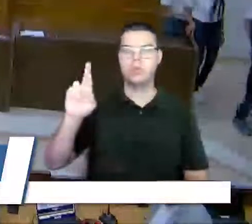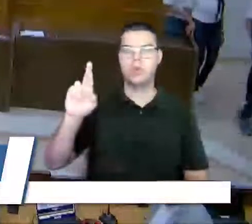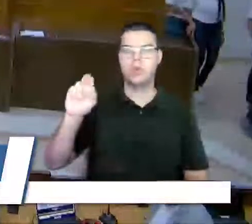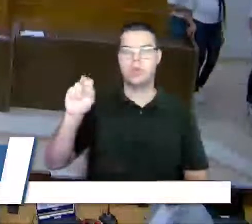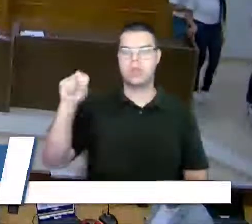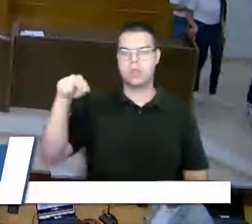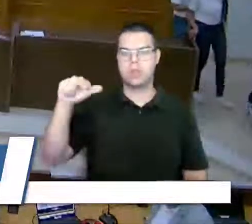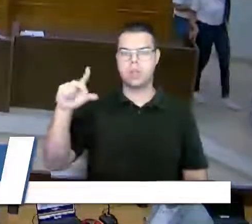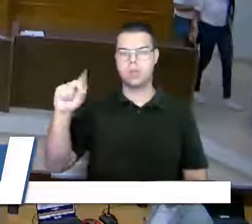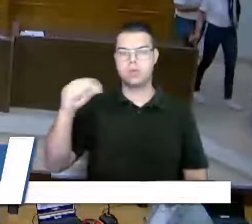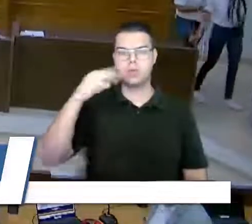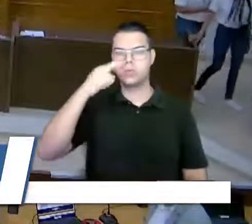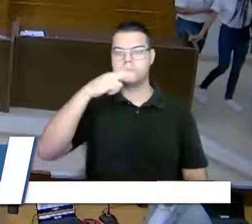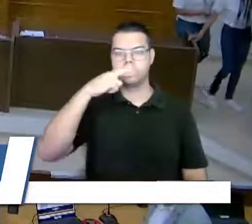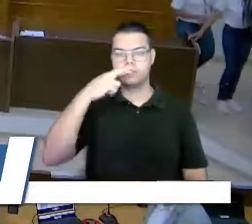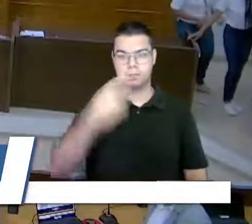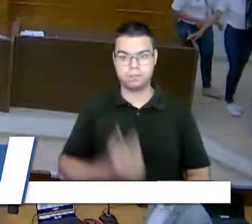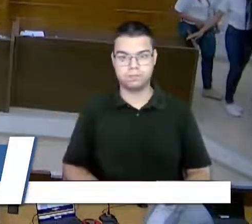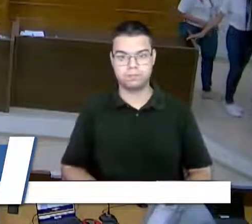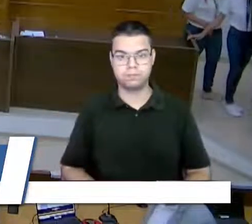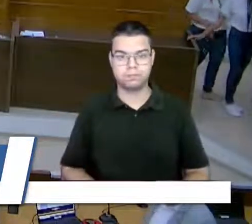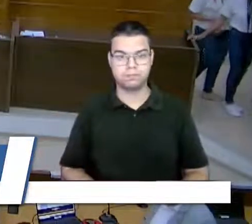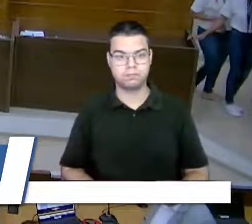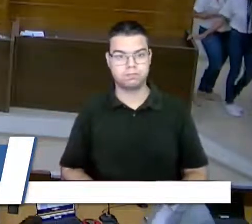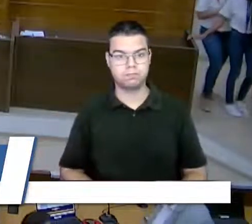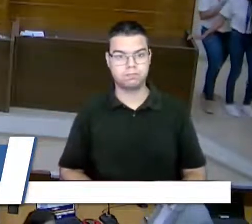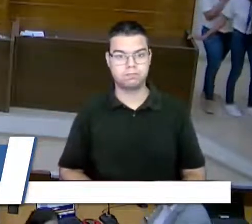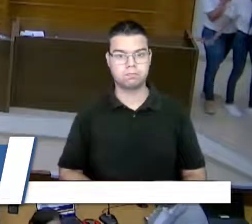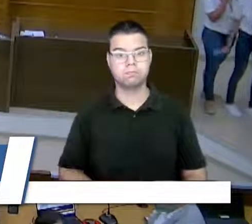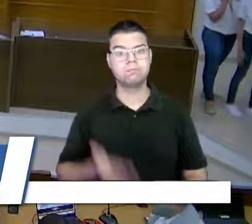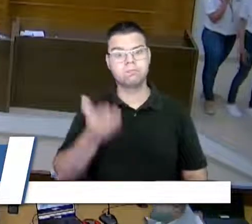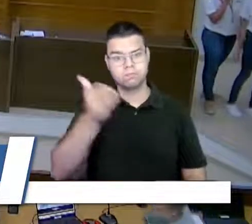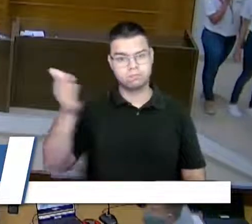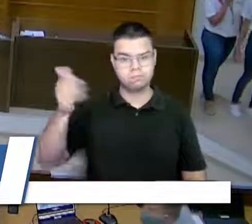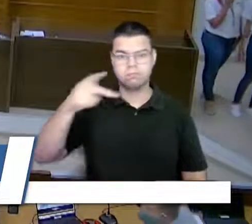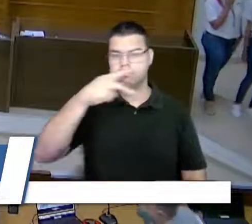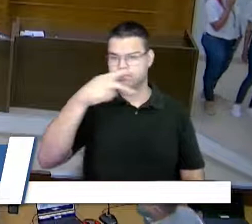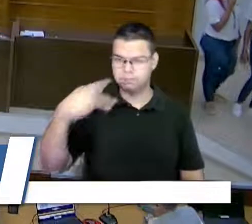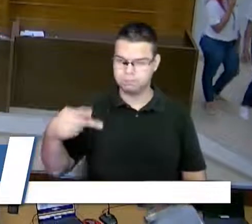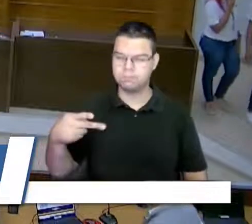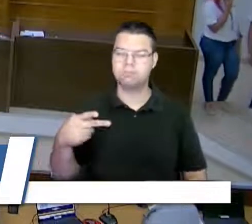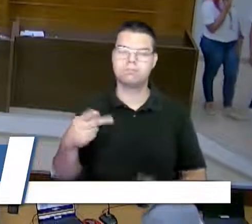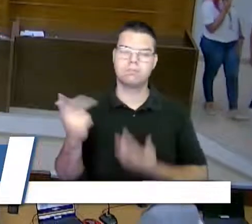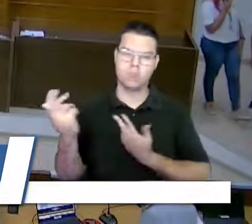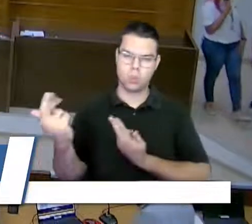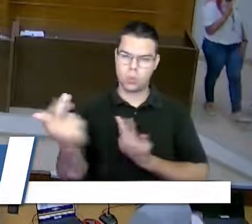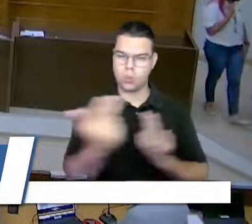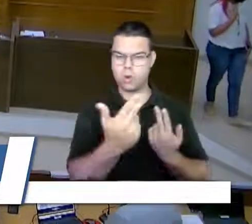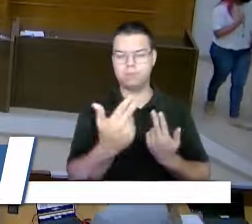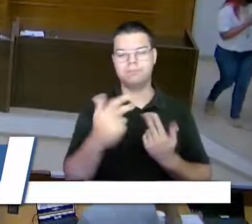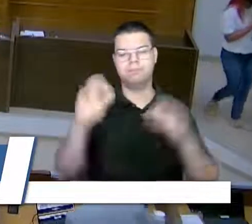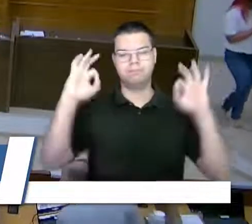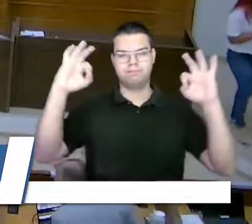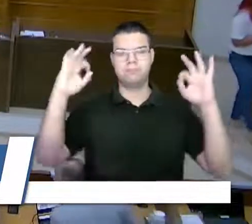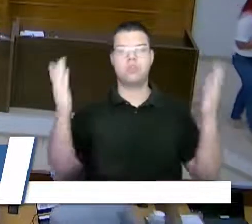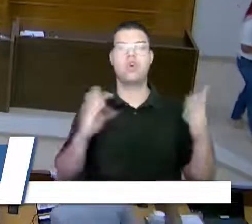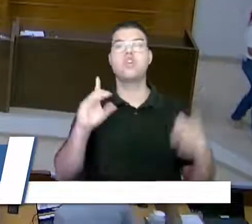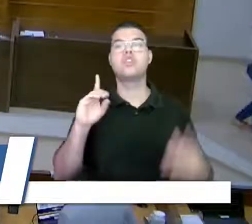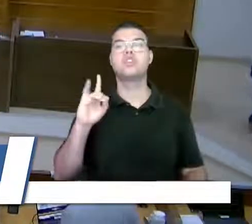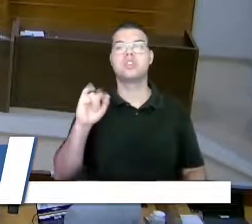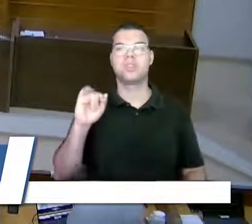Presidente, caros novos pares, eu gostaria hoje, é um dia muito feliz para mim,